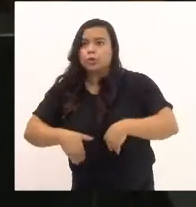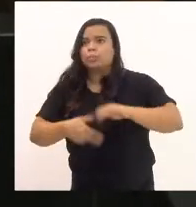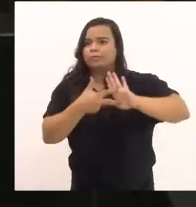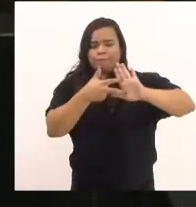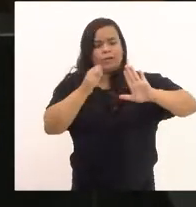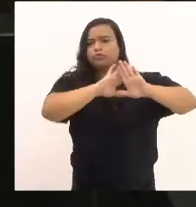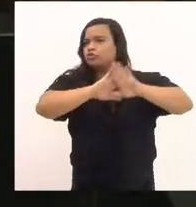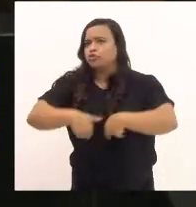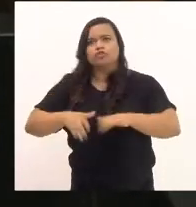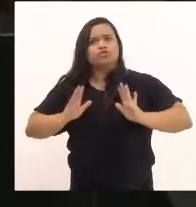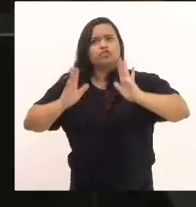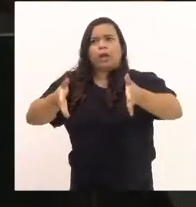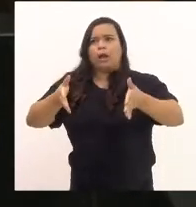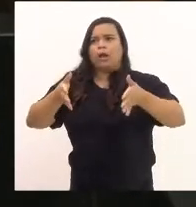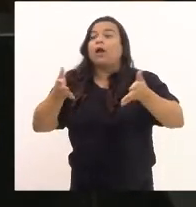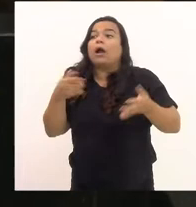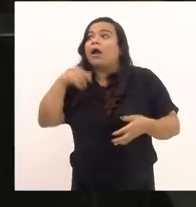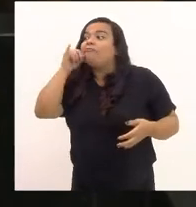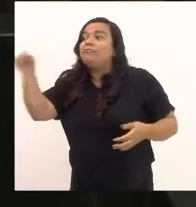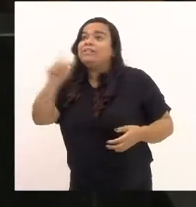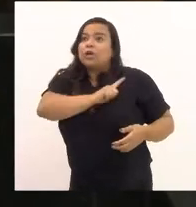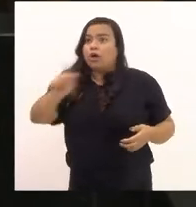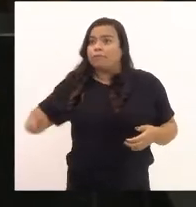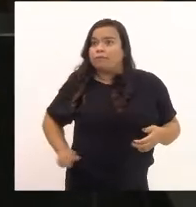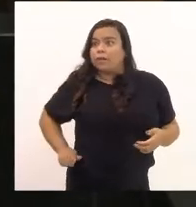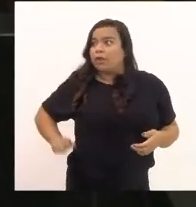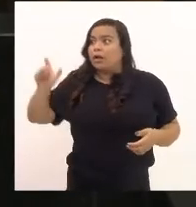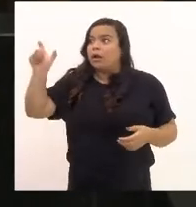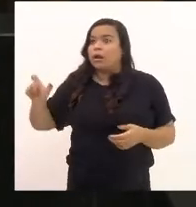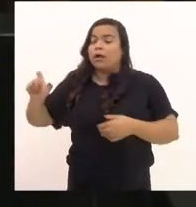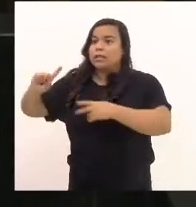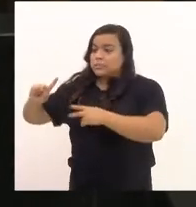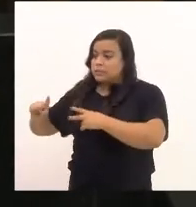é comunicado ao governador e, em seguida,